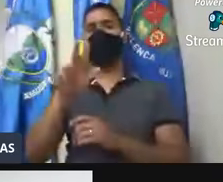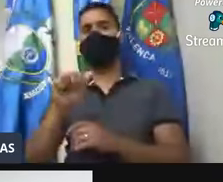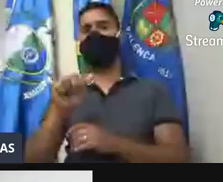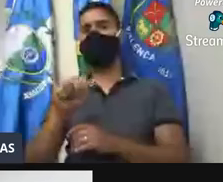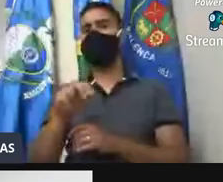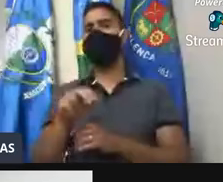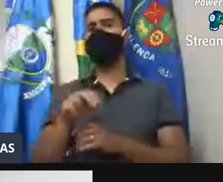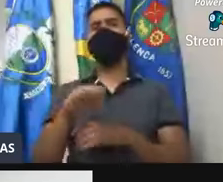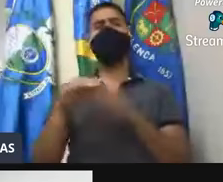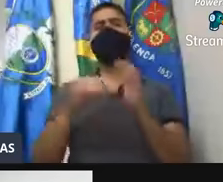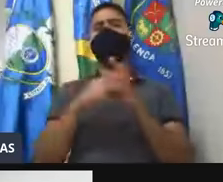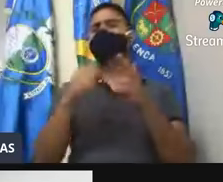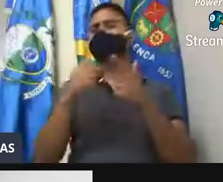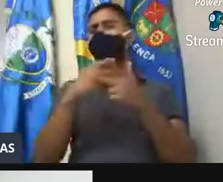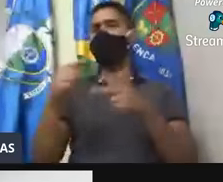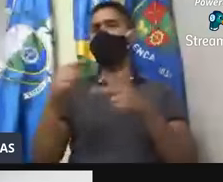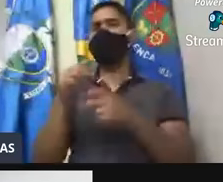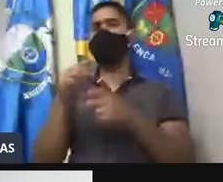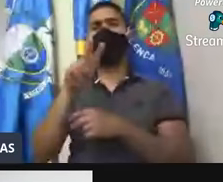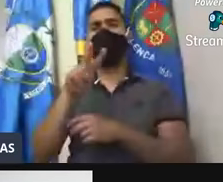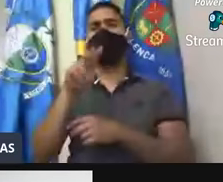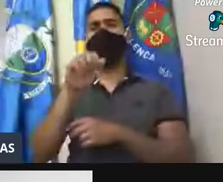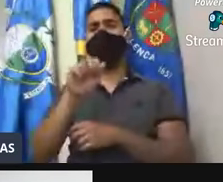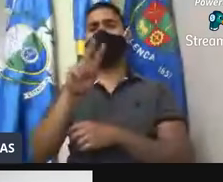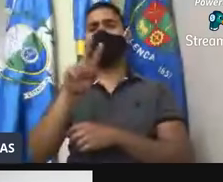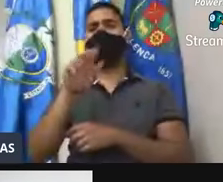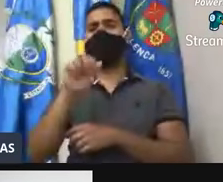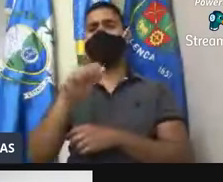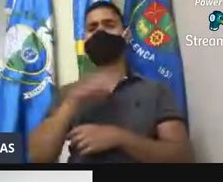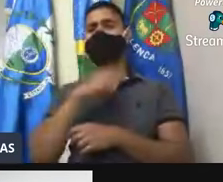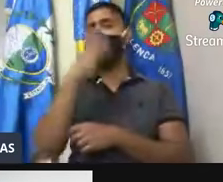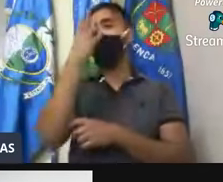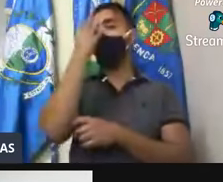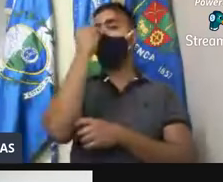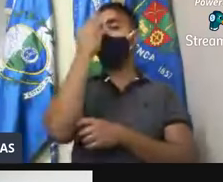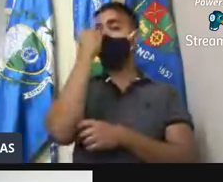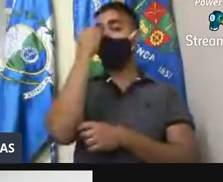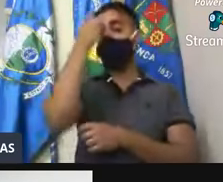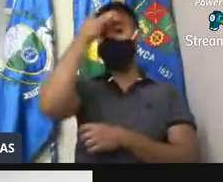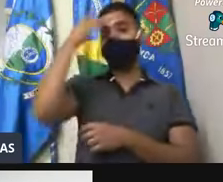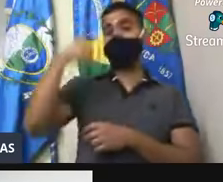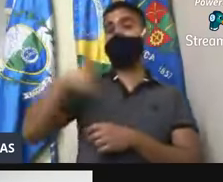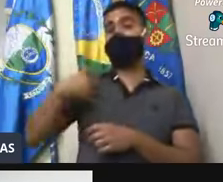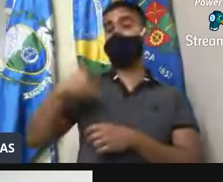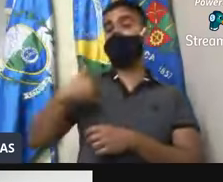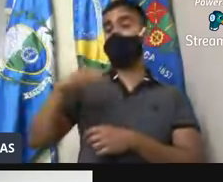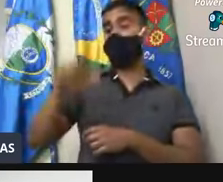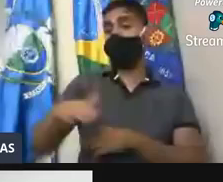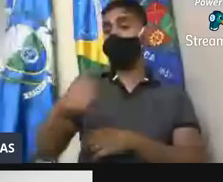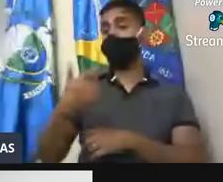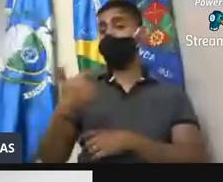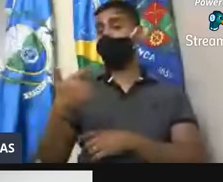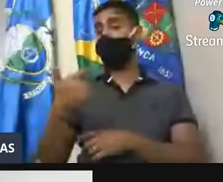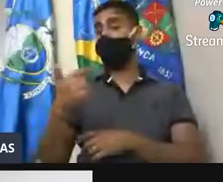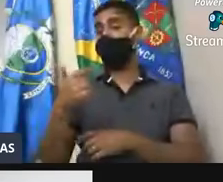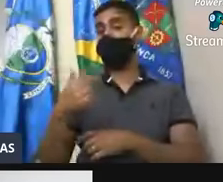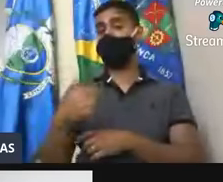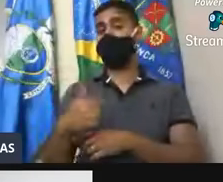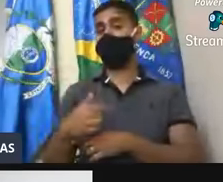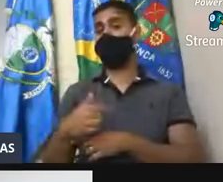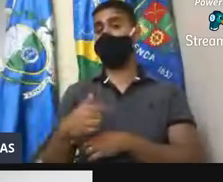Vavá, tudo underline sobre Vavá. Tem fotos de crianças menores de 12 anos se oferecendo.